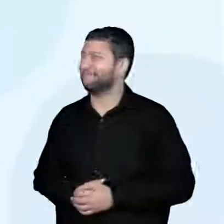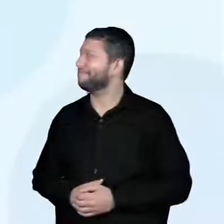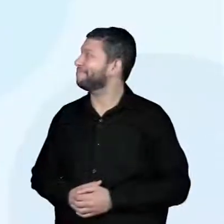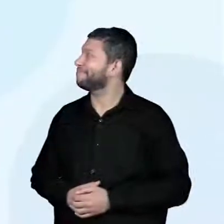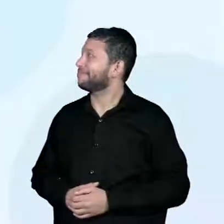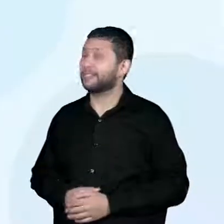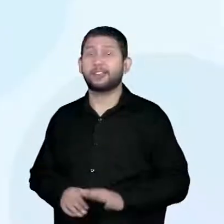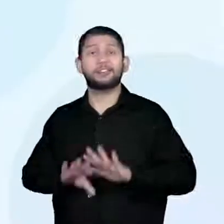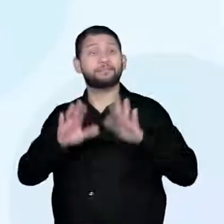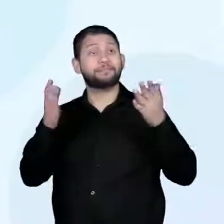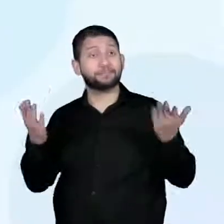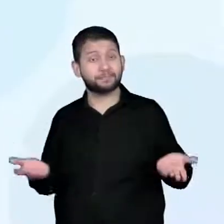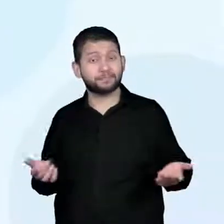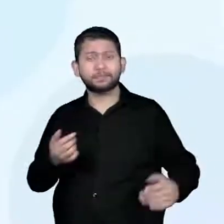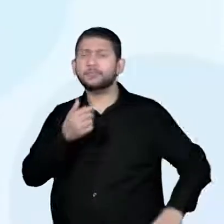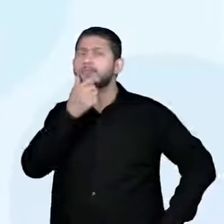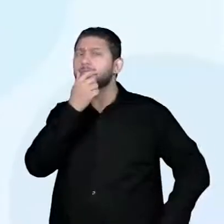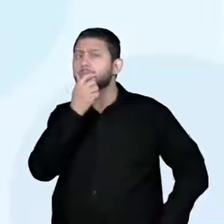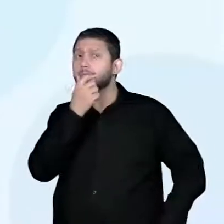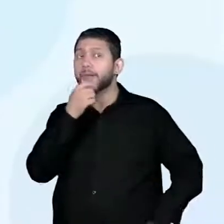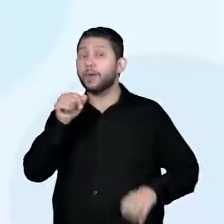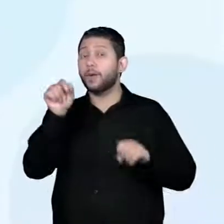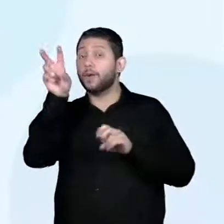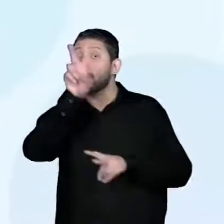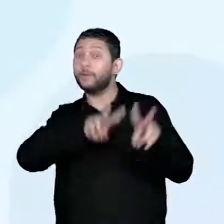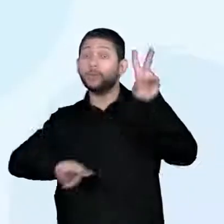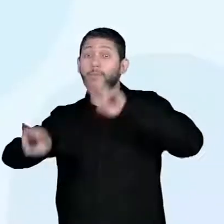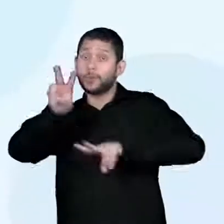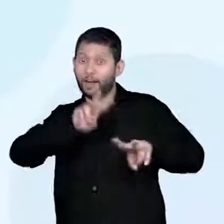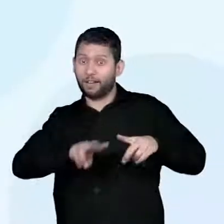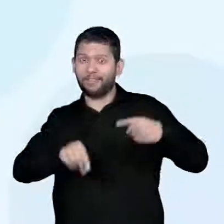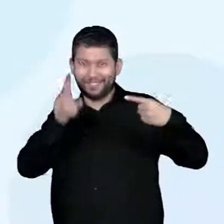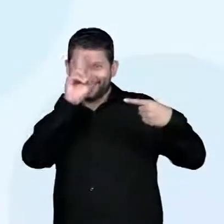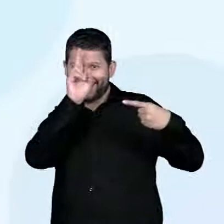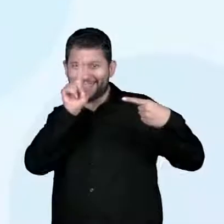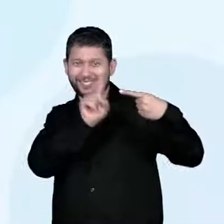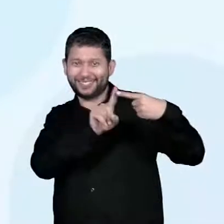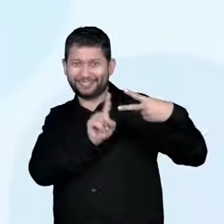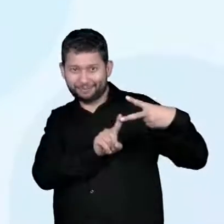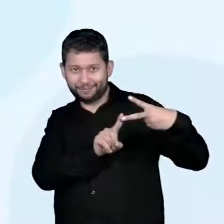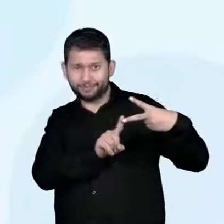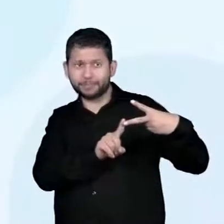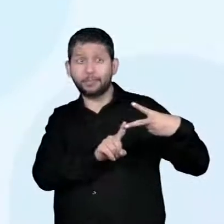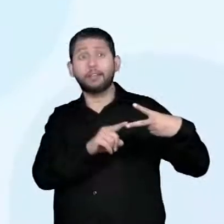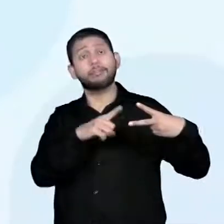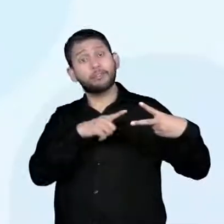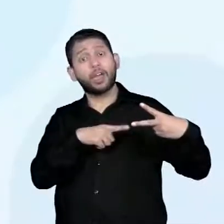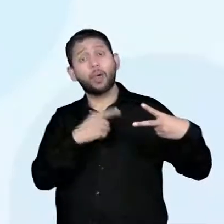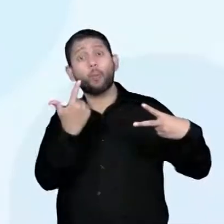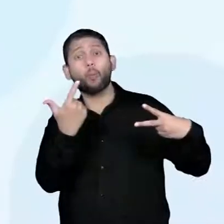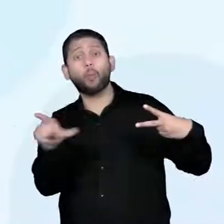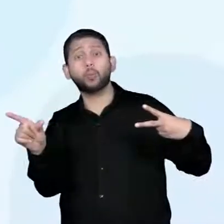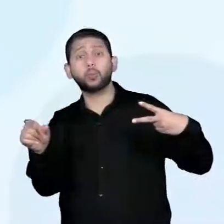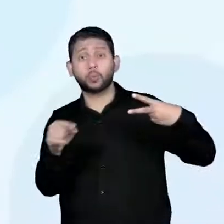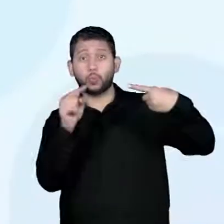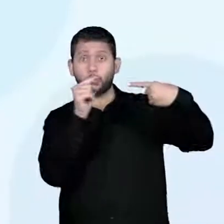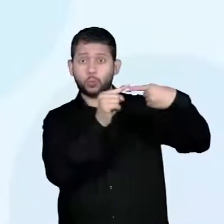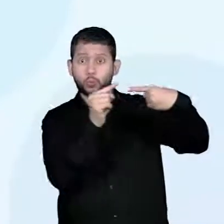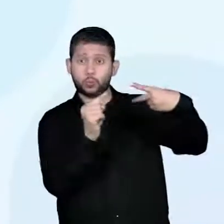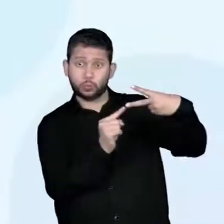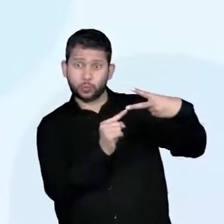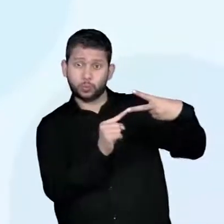Muito bem. O professor fez um gráfico aqui que pode ser interessante para a gente. Então, a gente vê